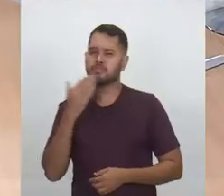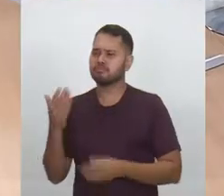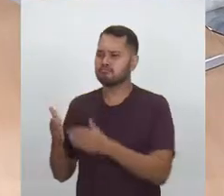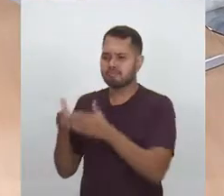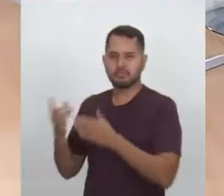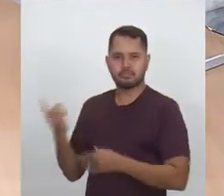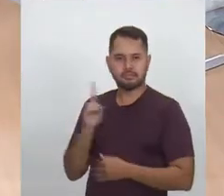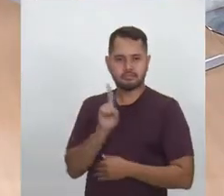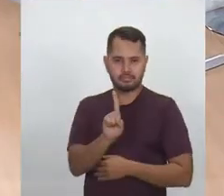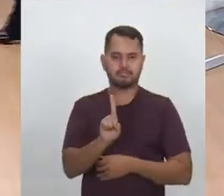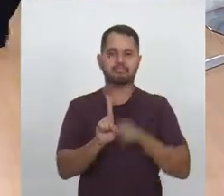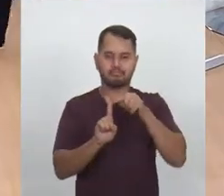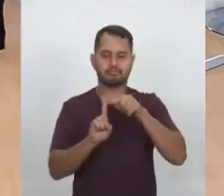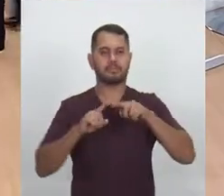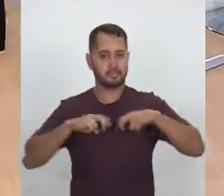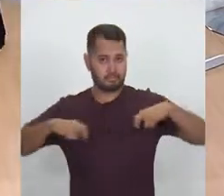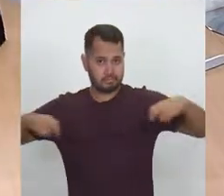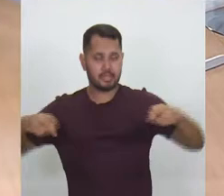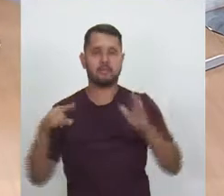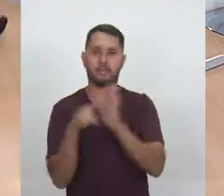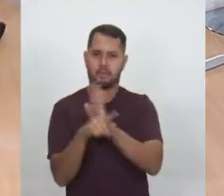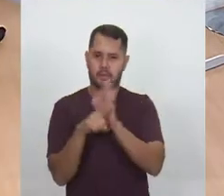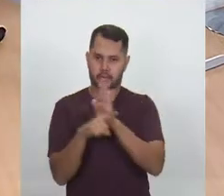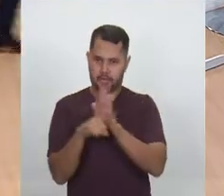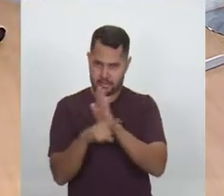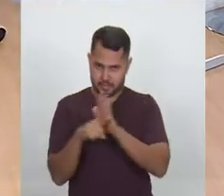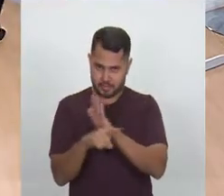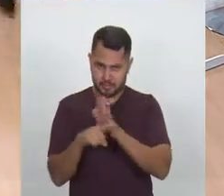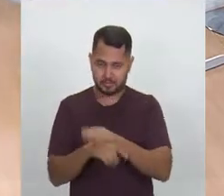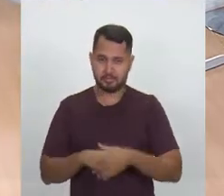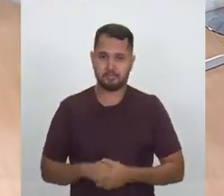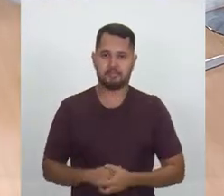então, o lugar central do nosso palco, do nosso estúdio.